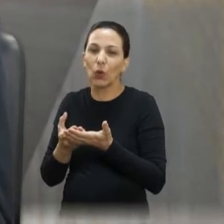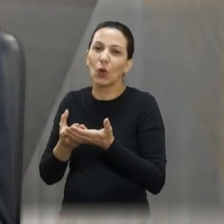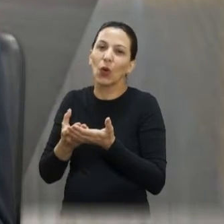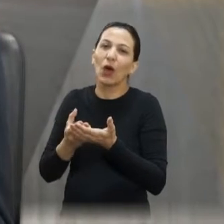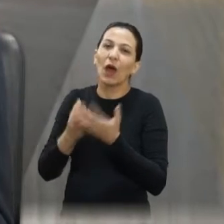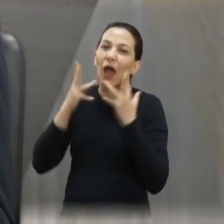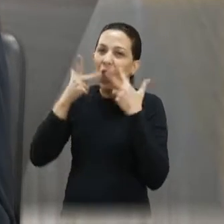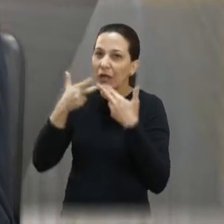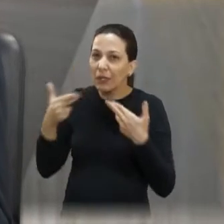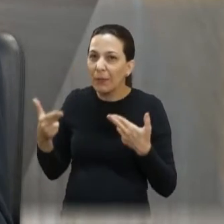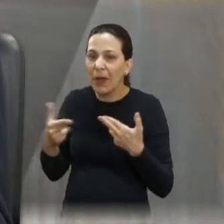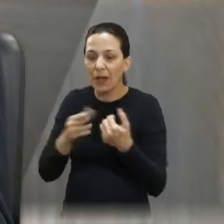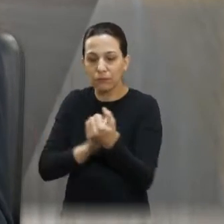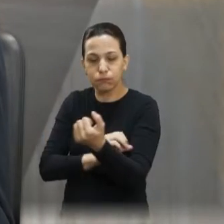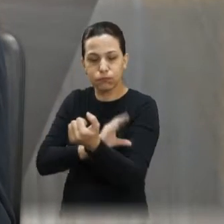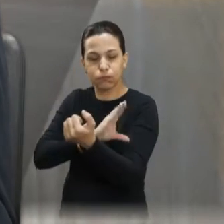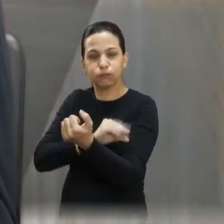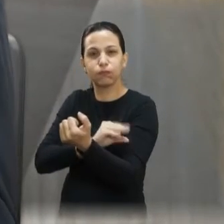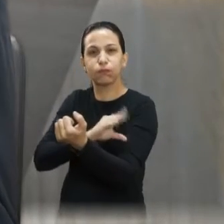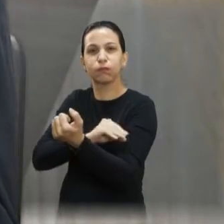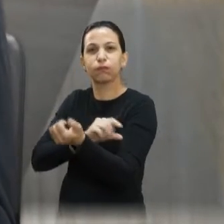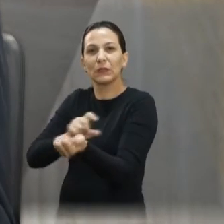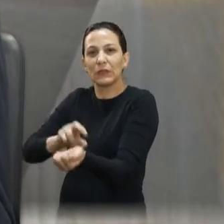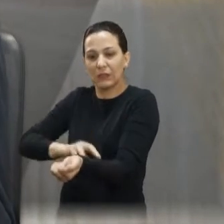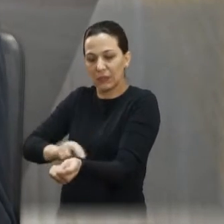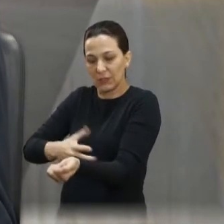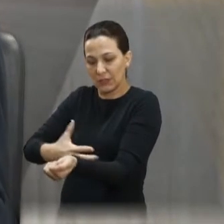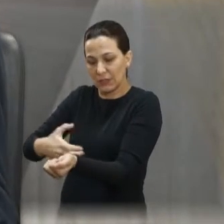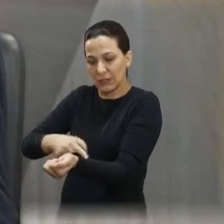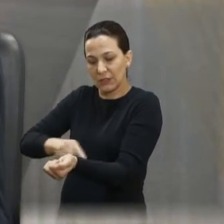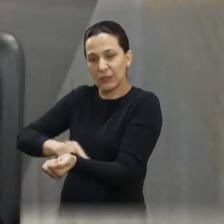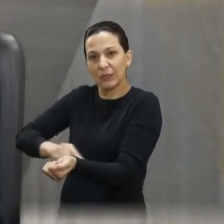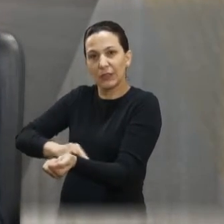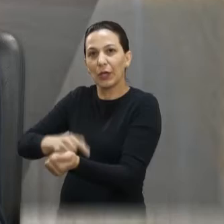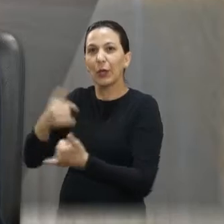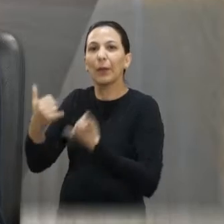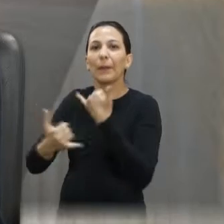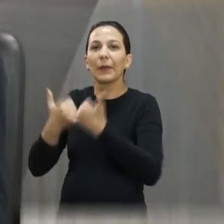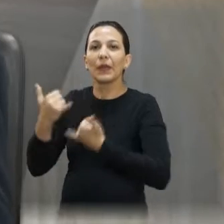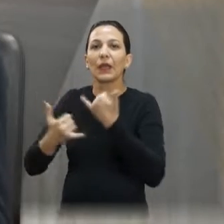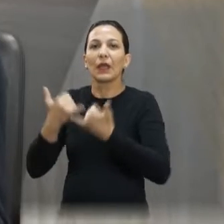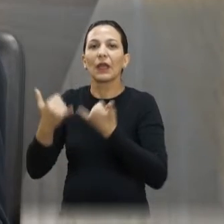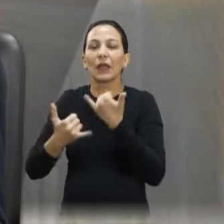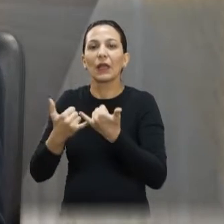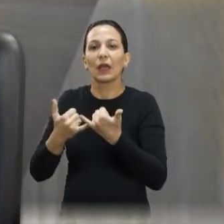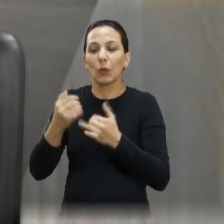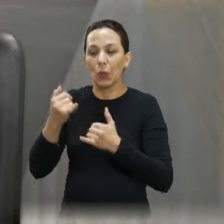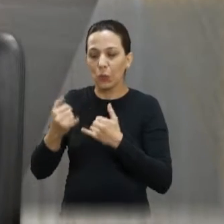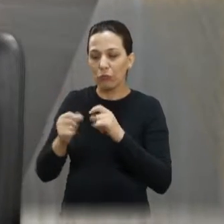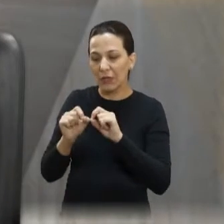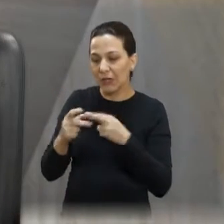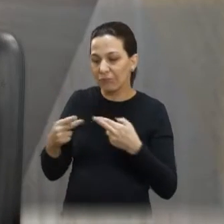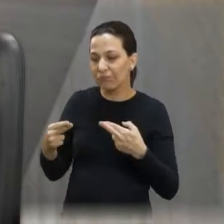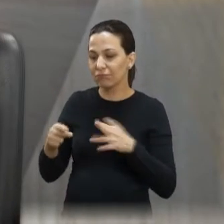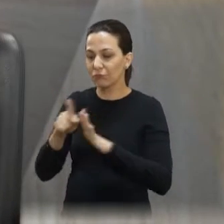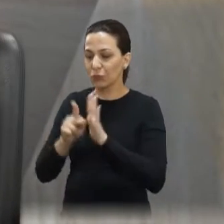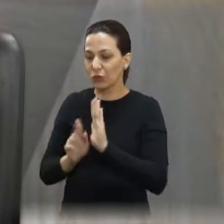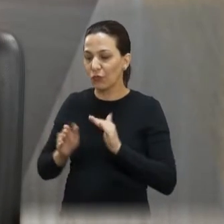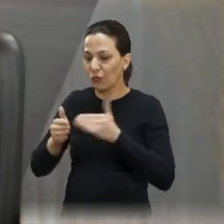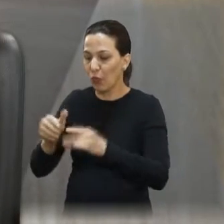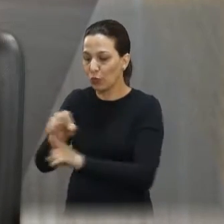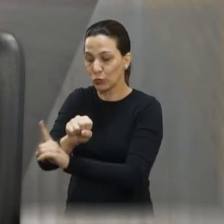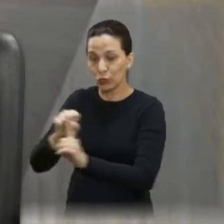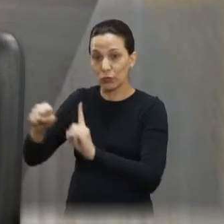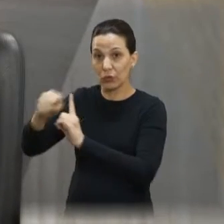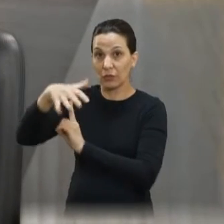aferição de pressão, glicemia, brinquedos. Realmente é um projeto realmente edificante, voltado para o social. Então,